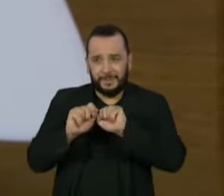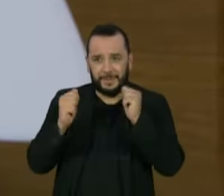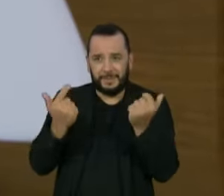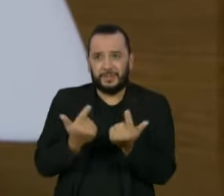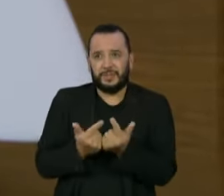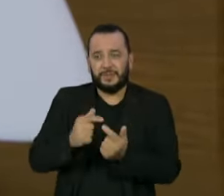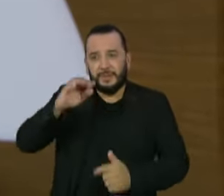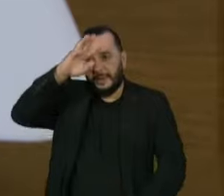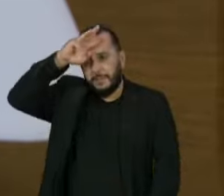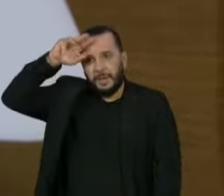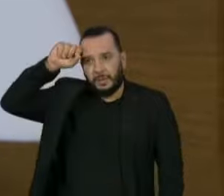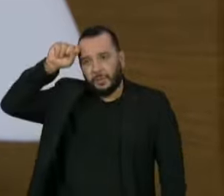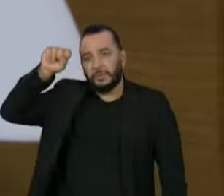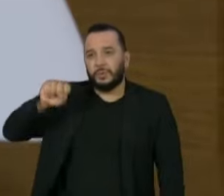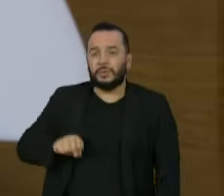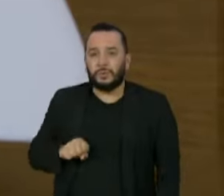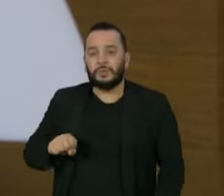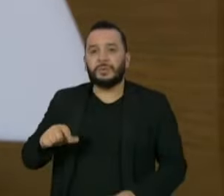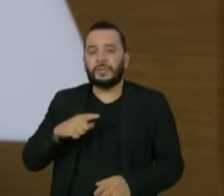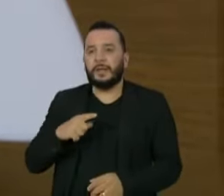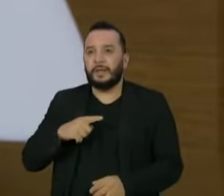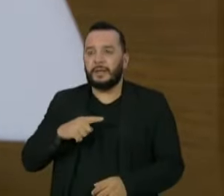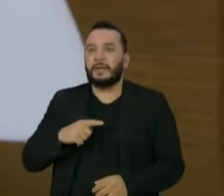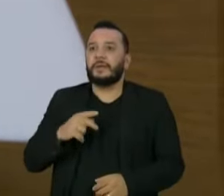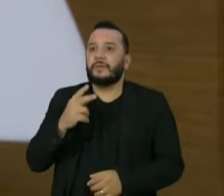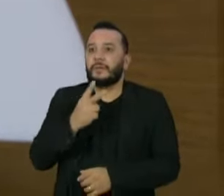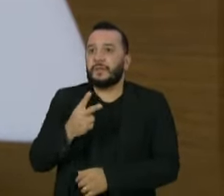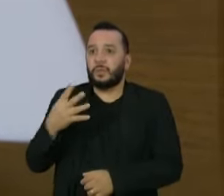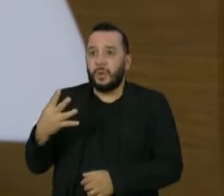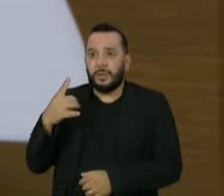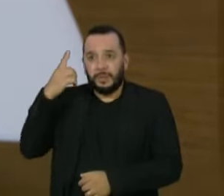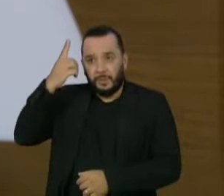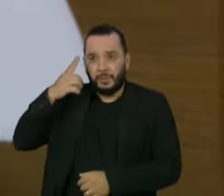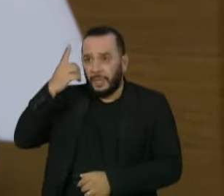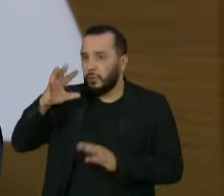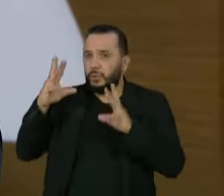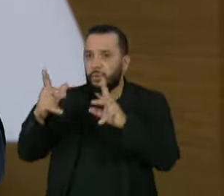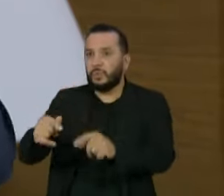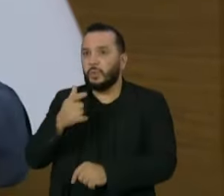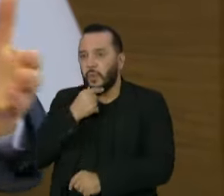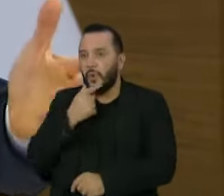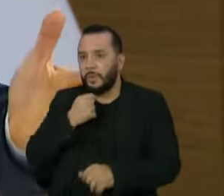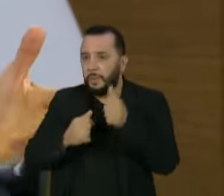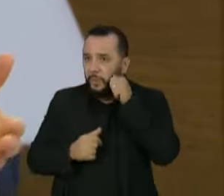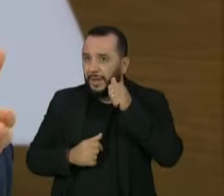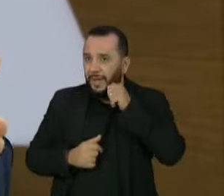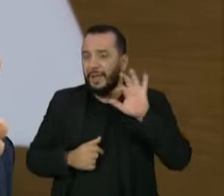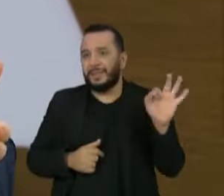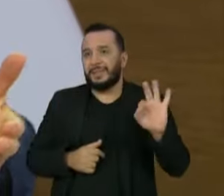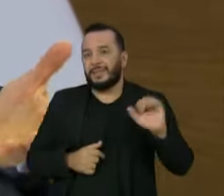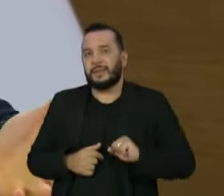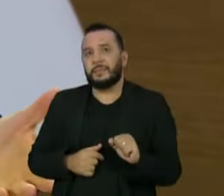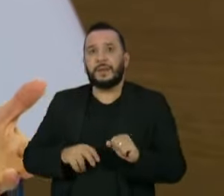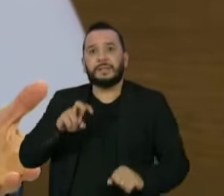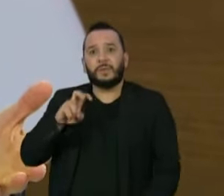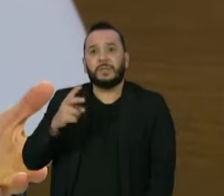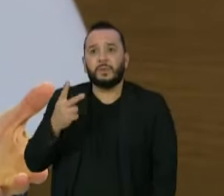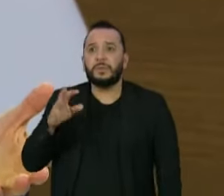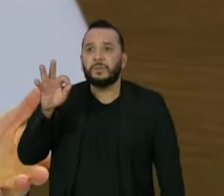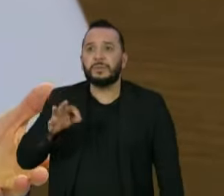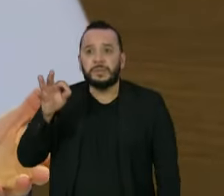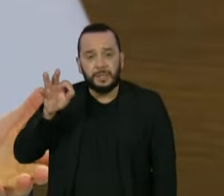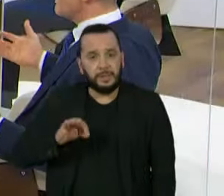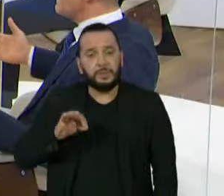Grosso do Sul, dos 24 deputados, todos homens, nenhuma mulher. Ora, mas 52% da população brasileira é de mulheres.